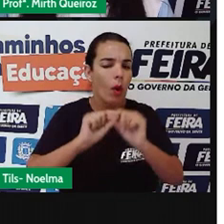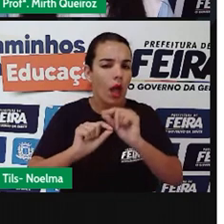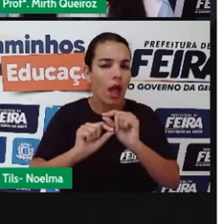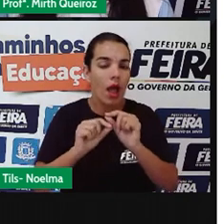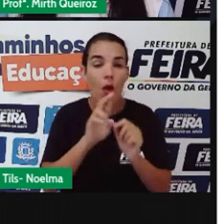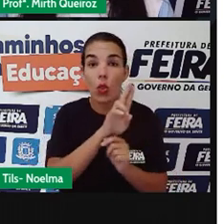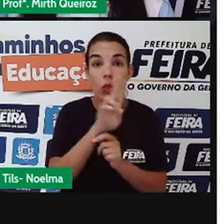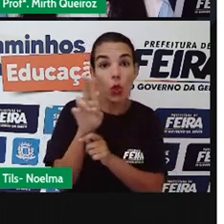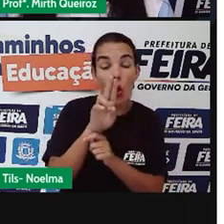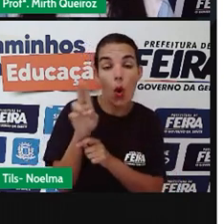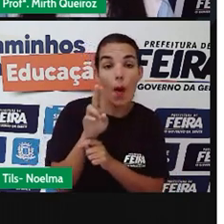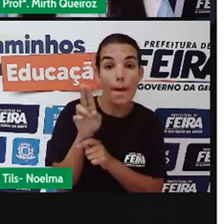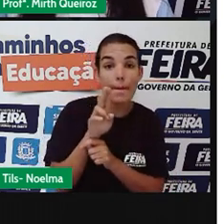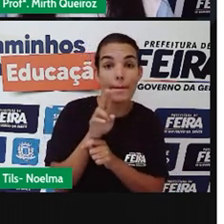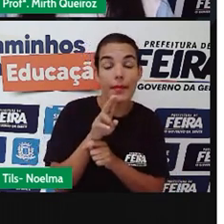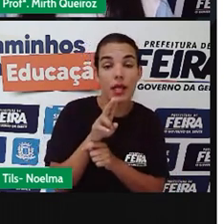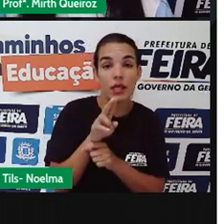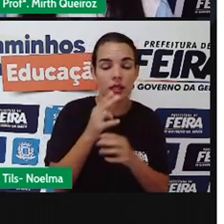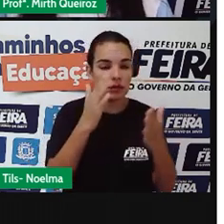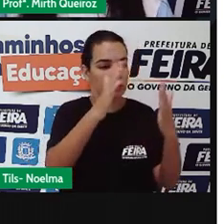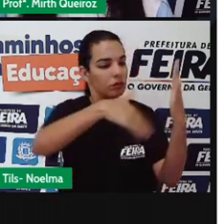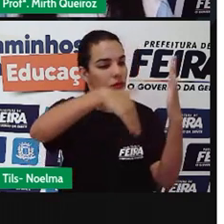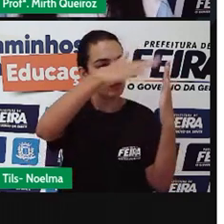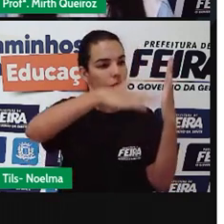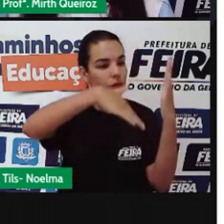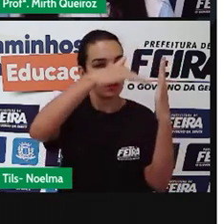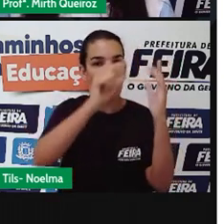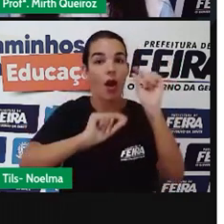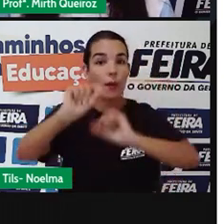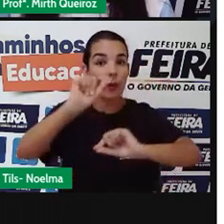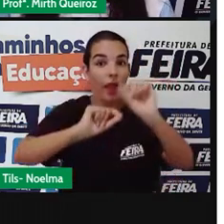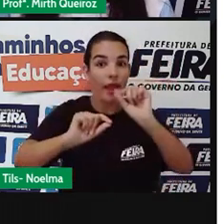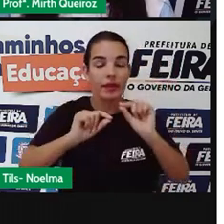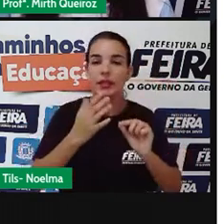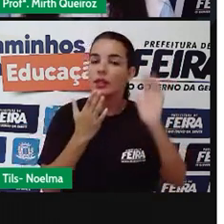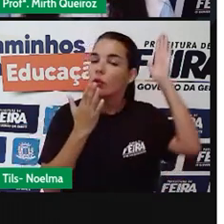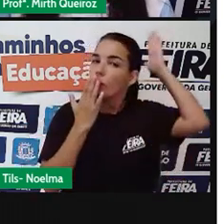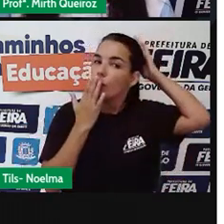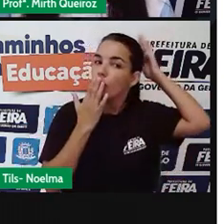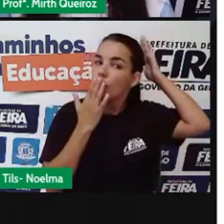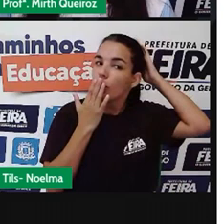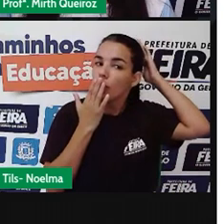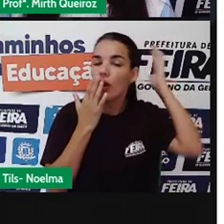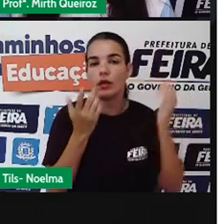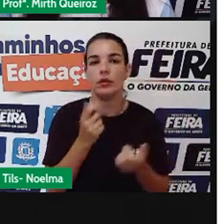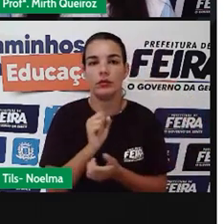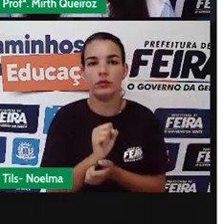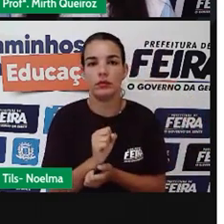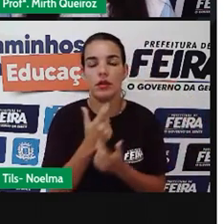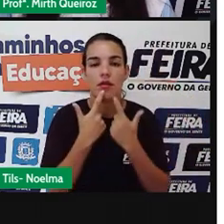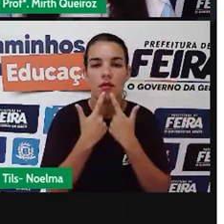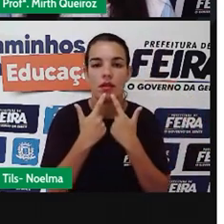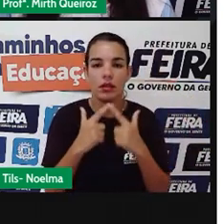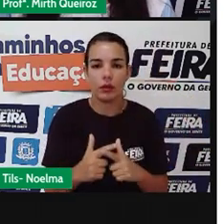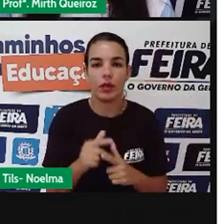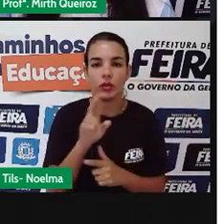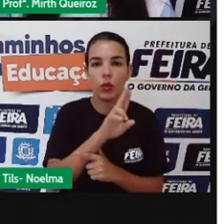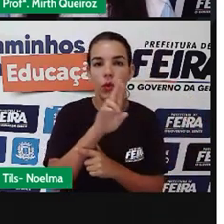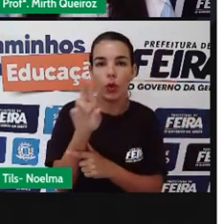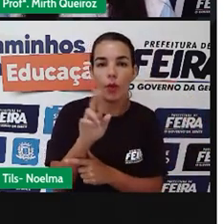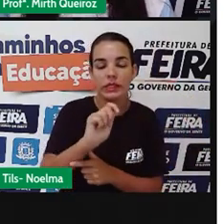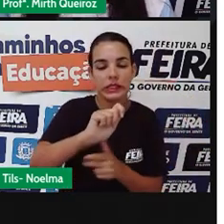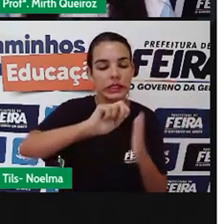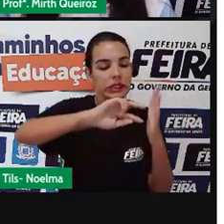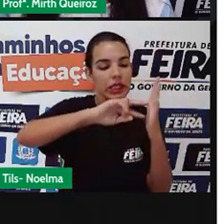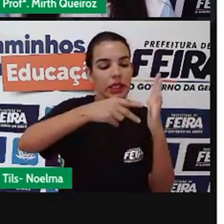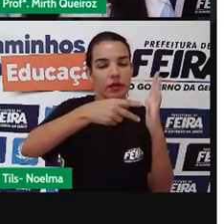significa homem que come gente. Nossa, que forte, né? Homem que come gente. Abaporu significa